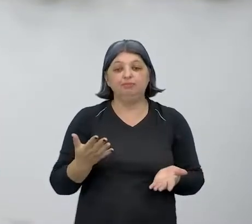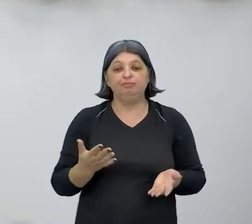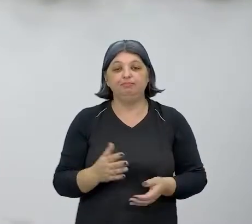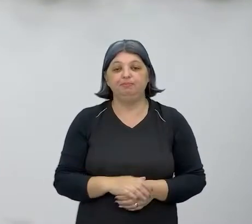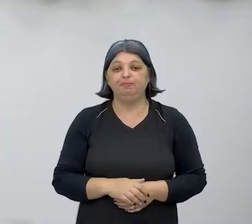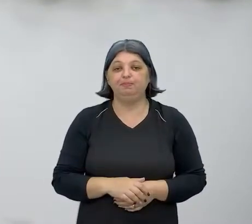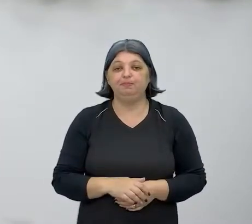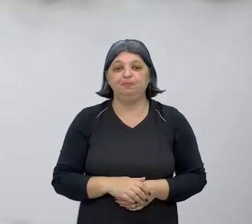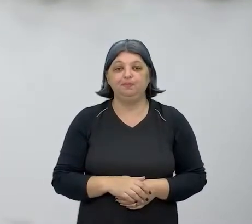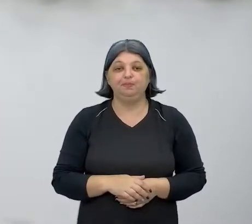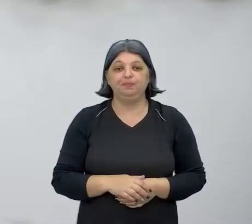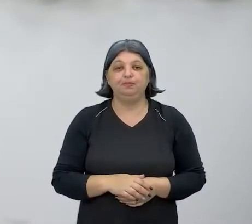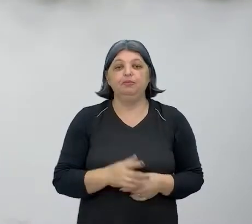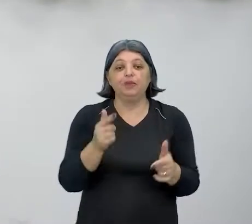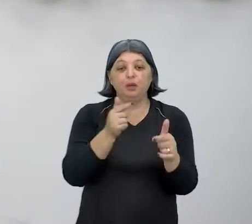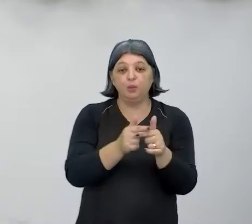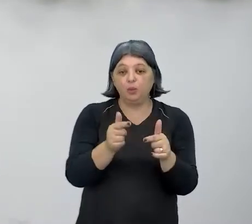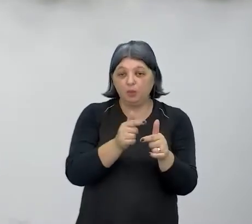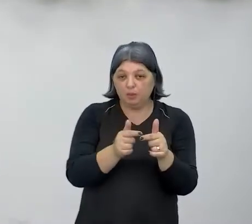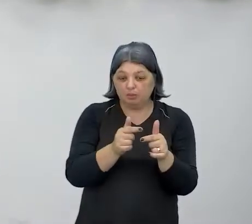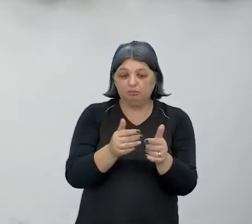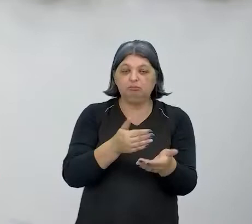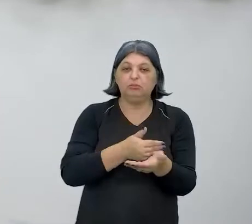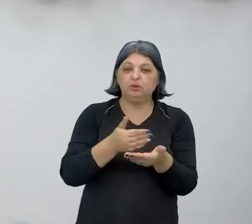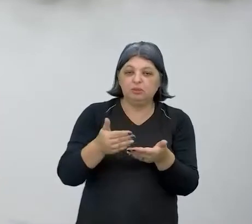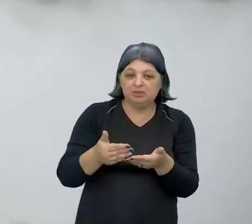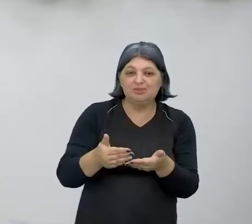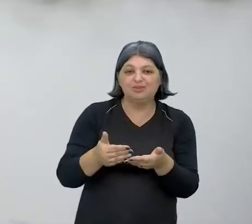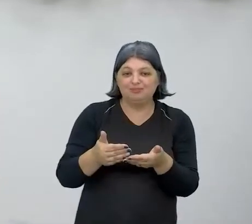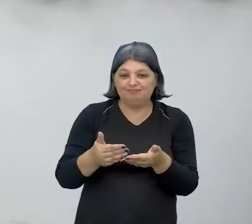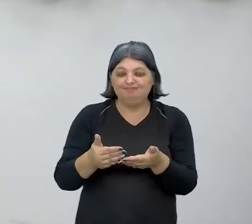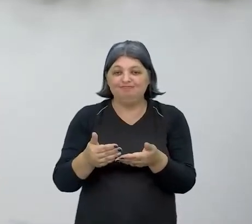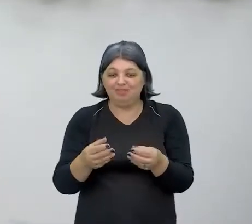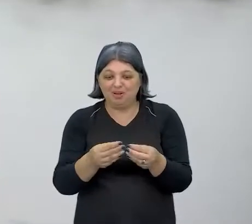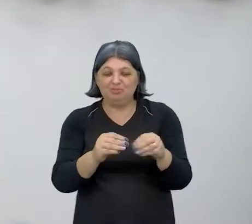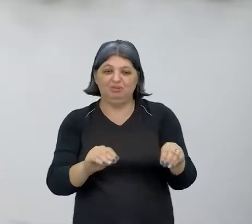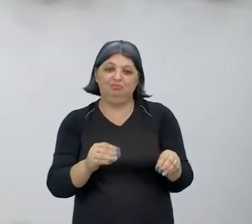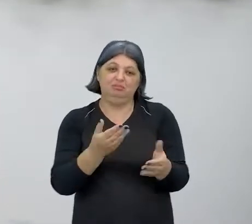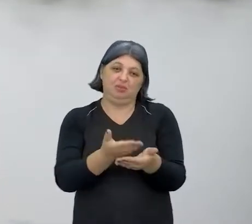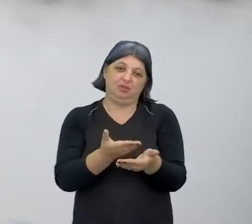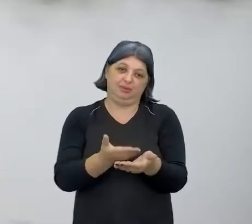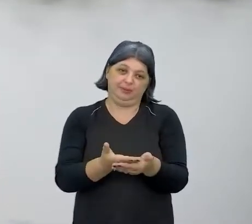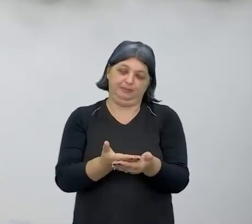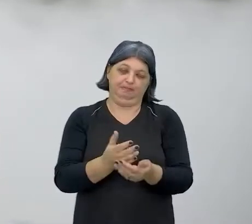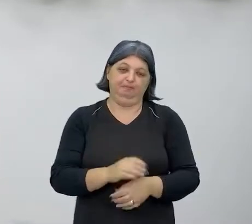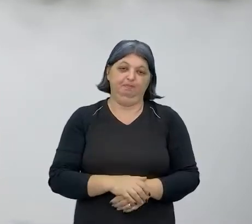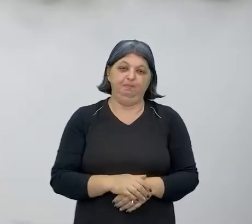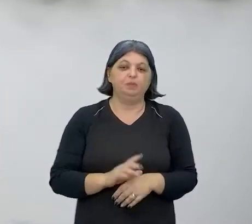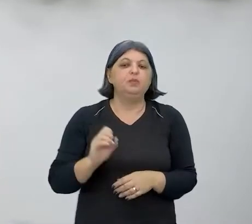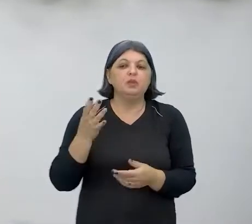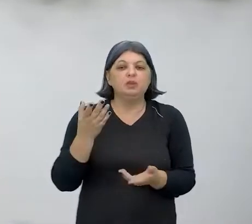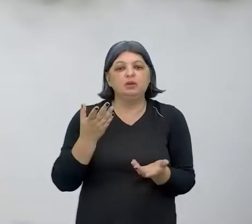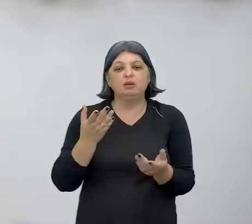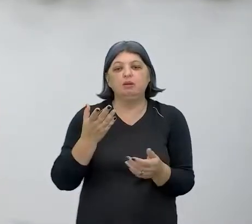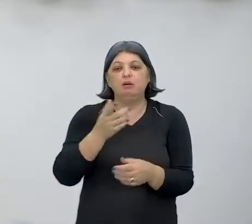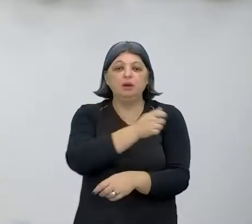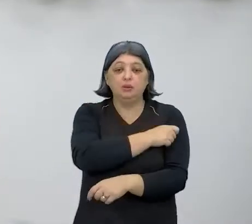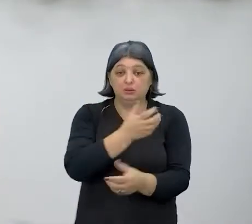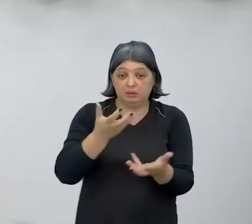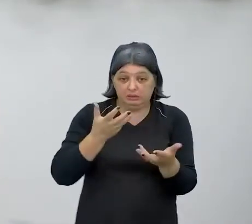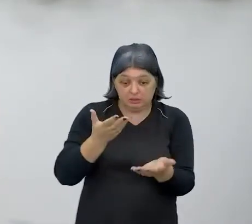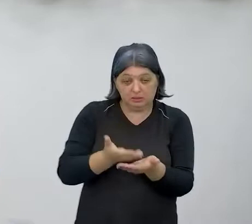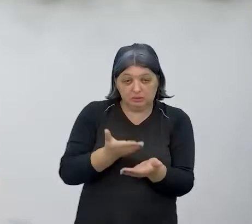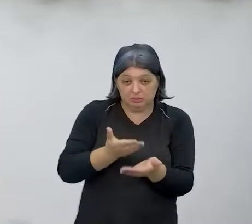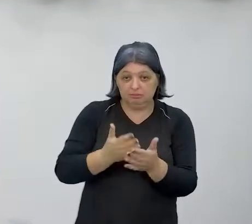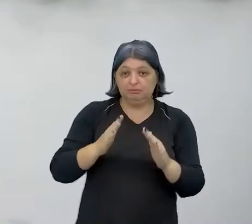essa problemática começou a interferir nas minhas aulas. O que acontecia? O aluno queria estudar em